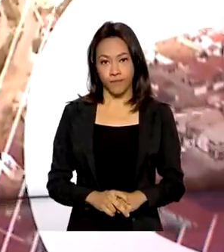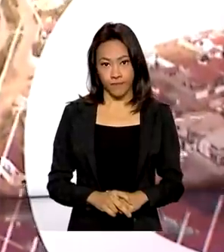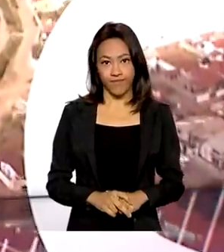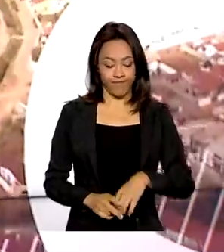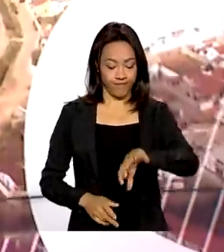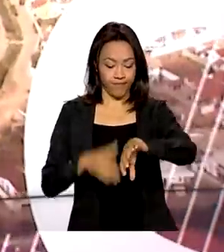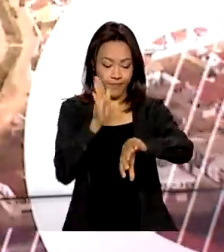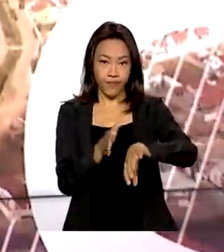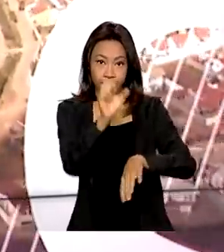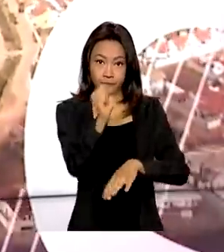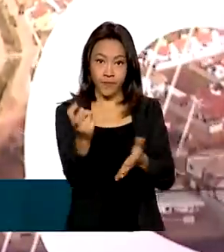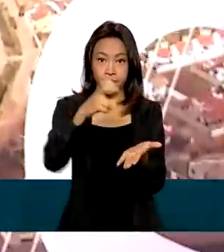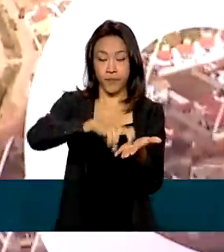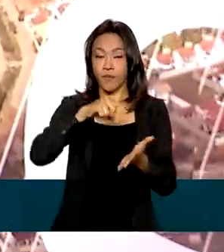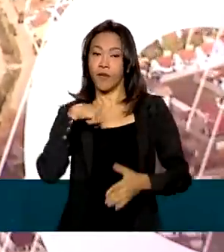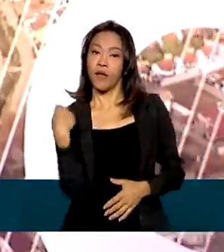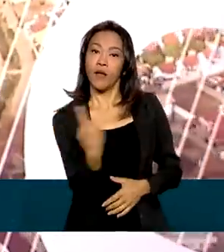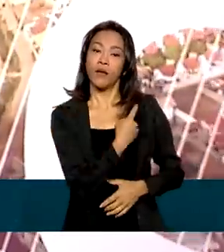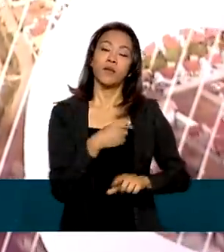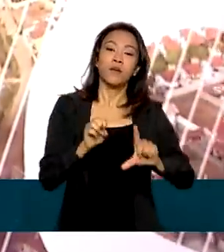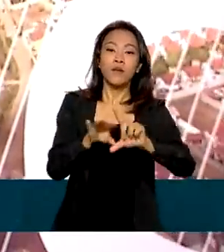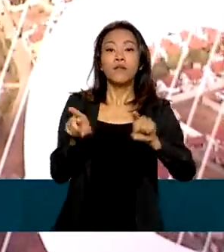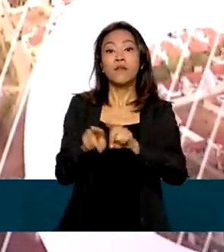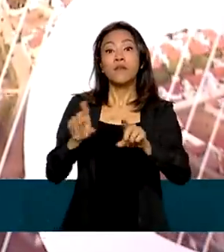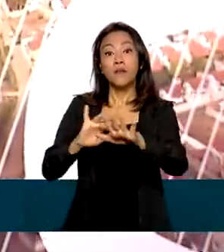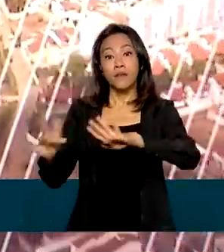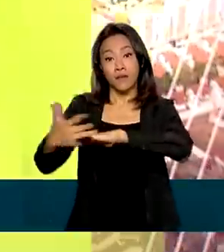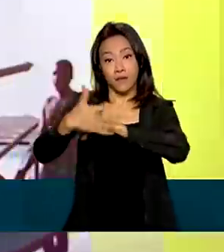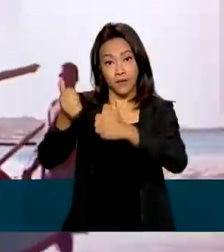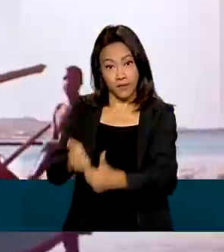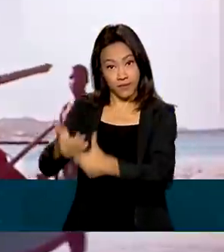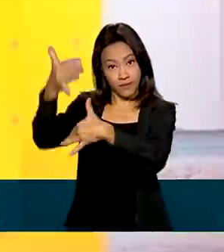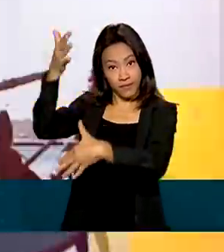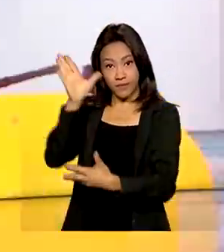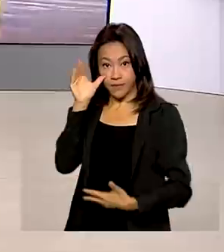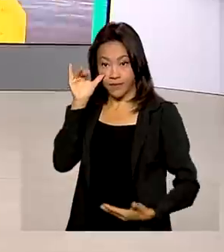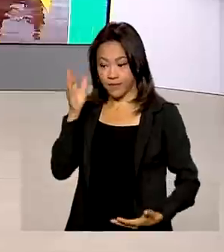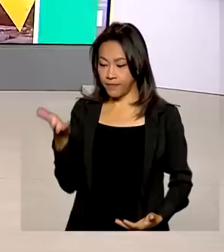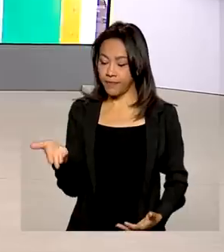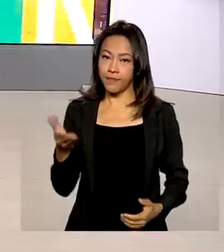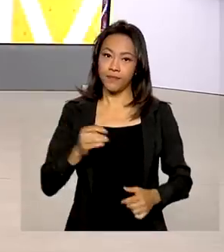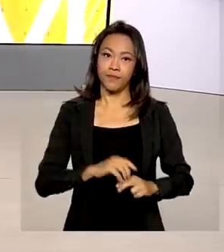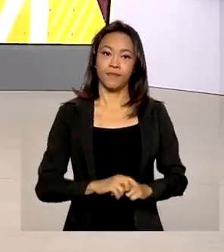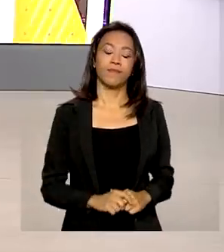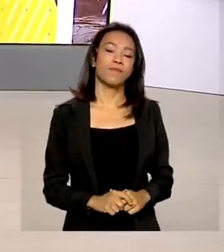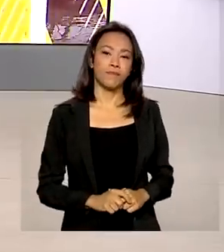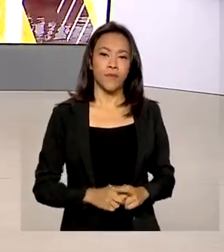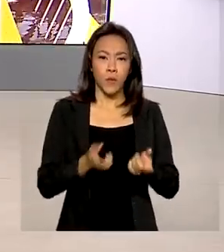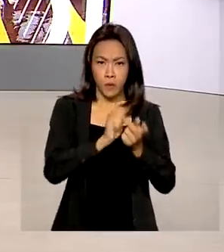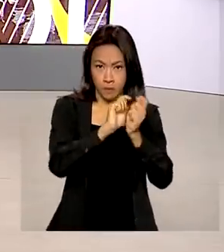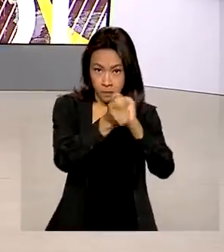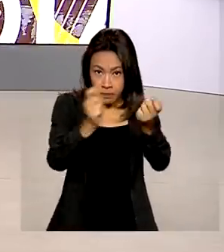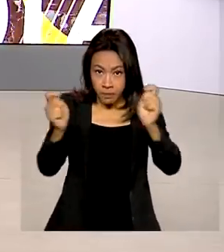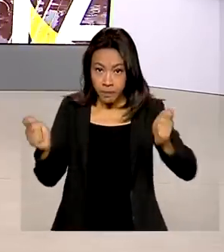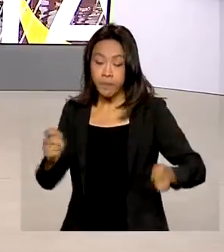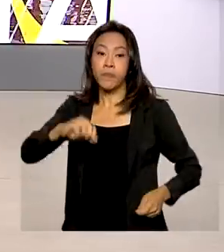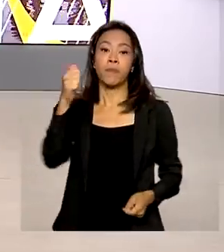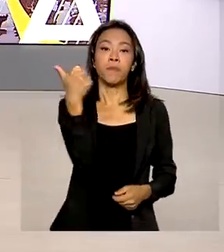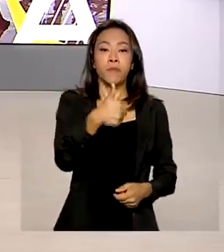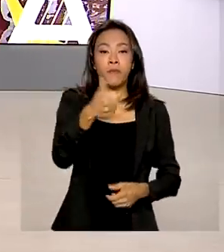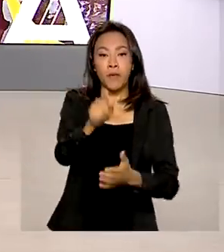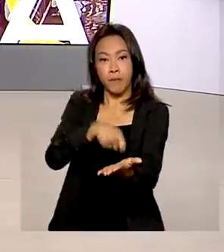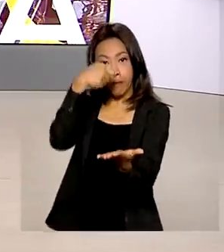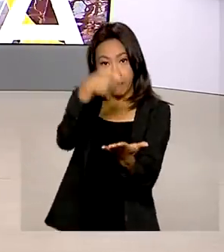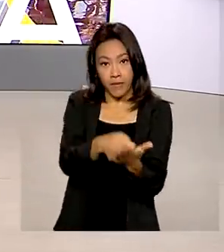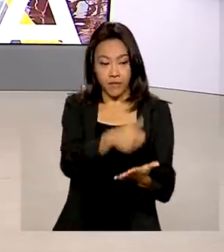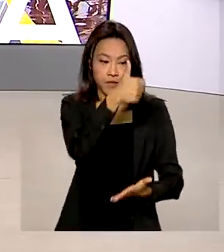8 horas da manhã, estamos ao vivo também pelas redes sociais. O pagamento da primeira parcela do